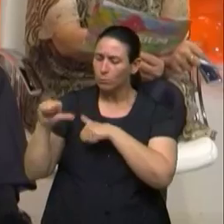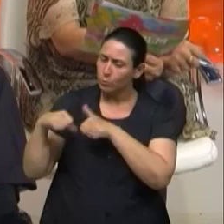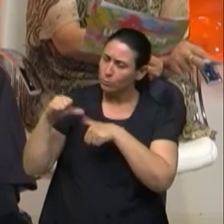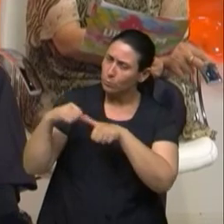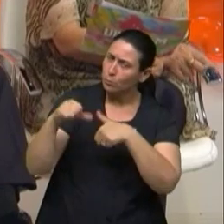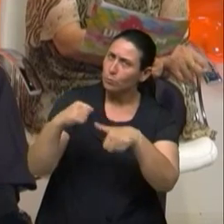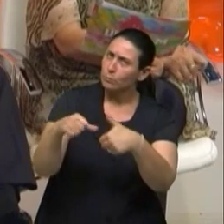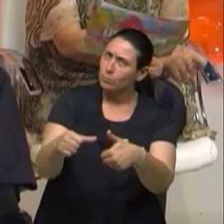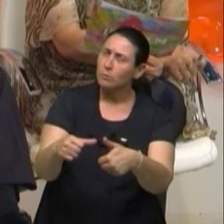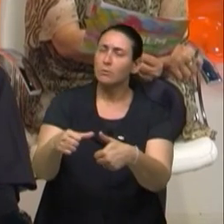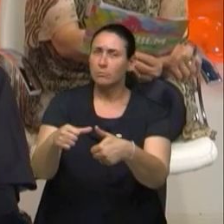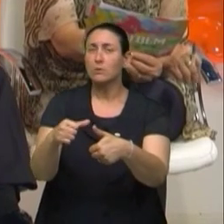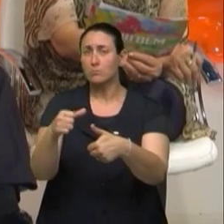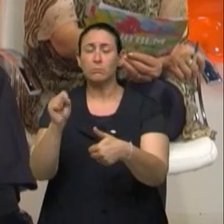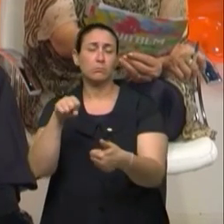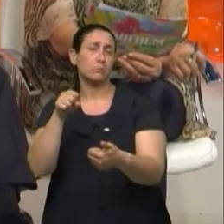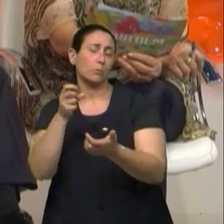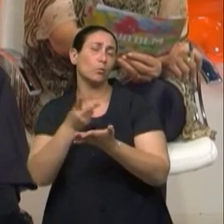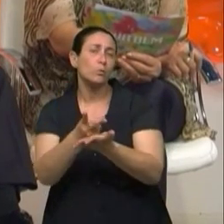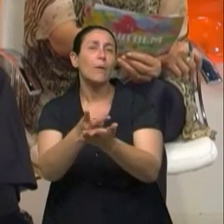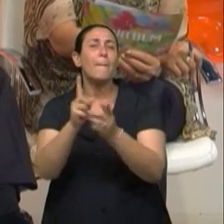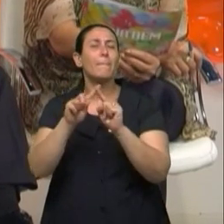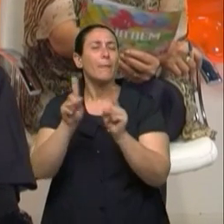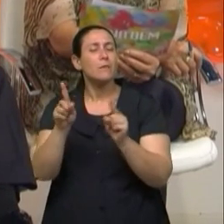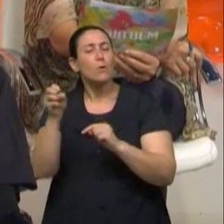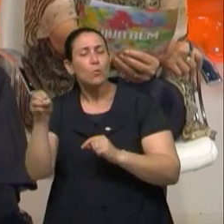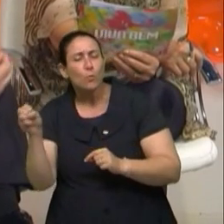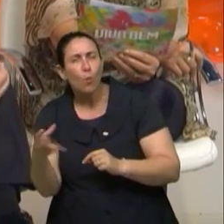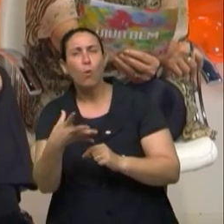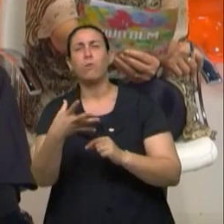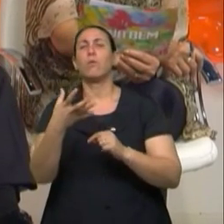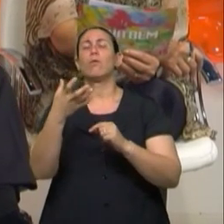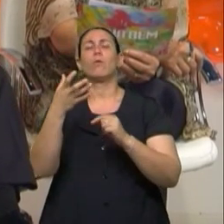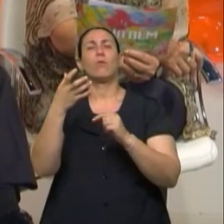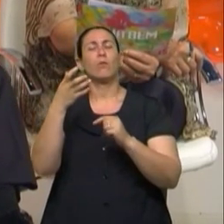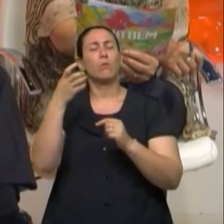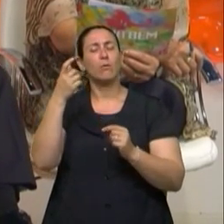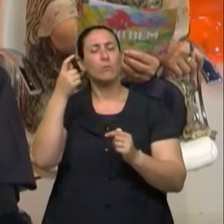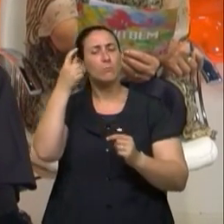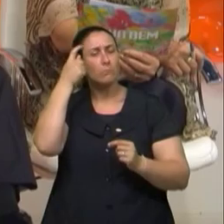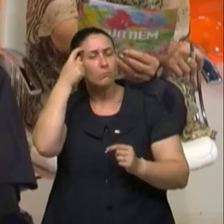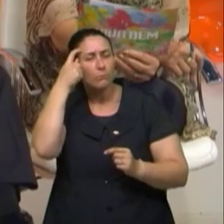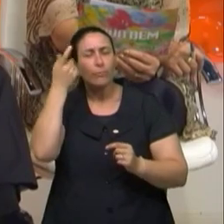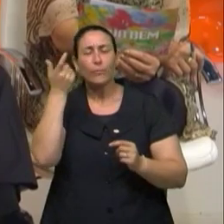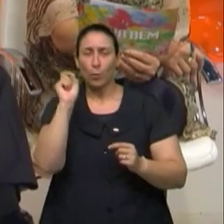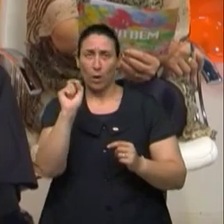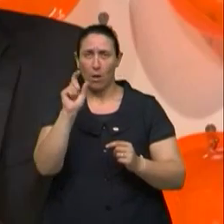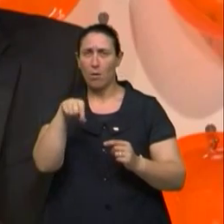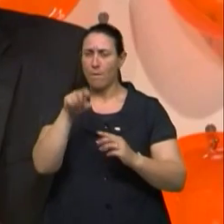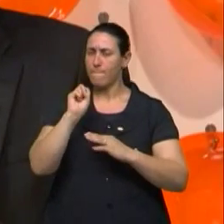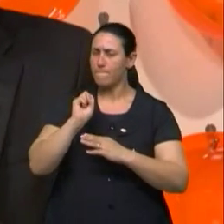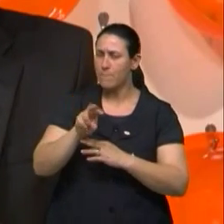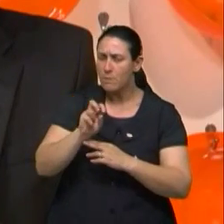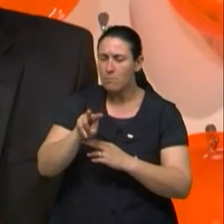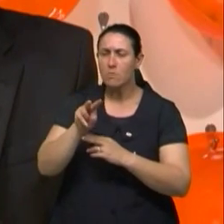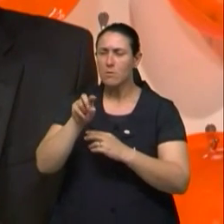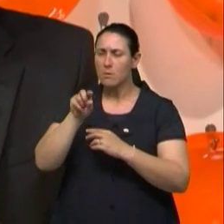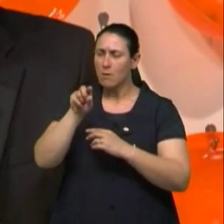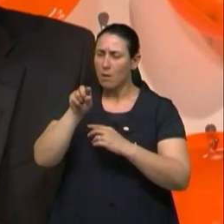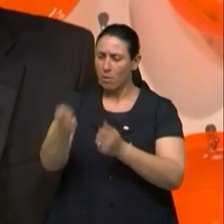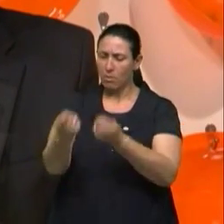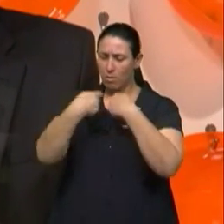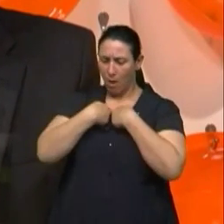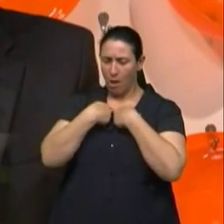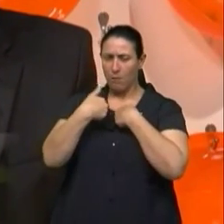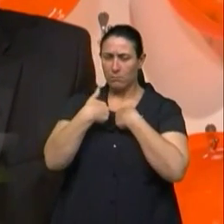com esse novo conceito de que o vírus causa esse envelhecimento,